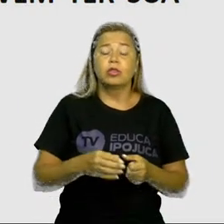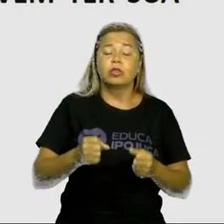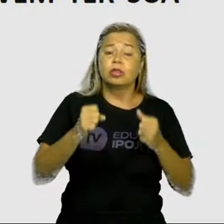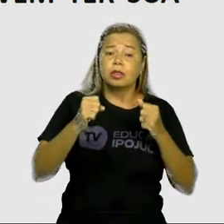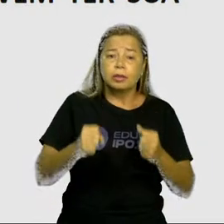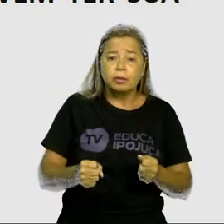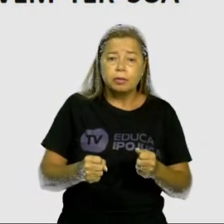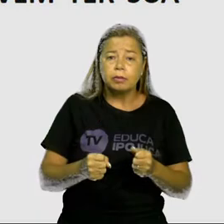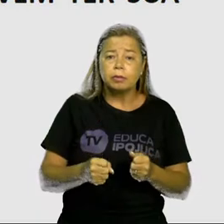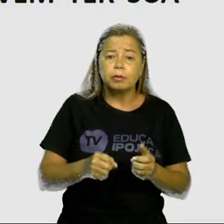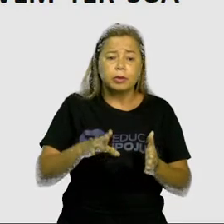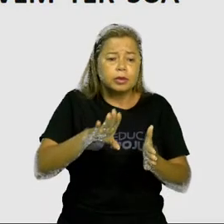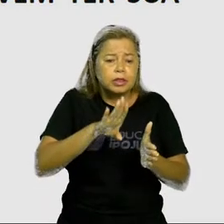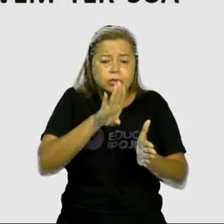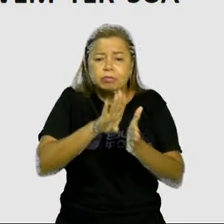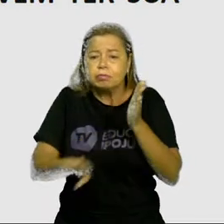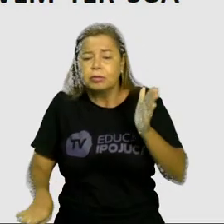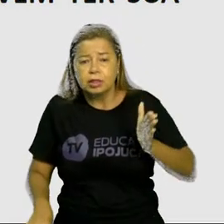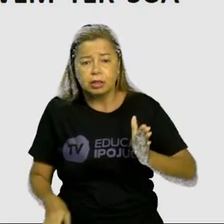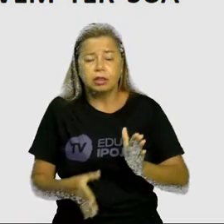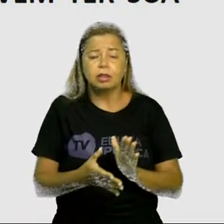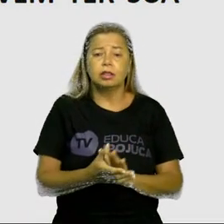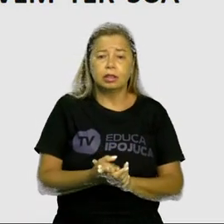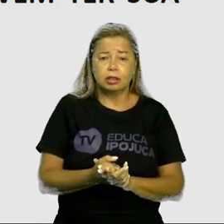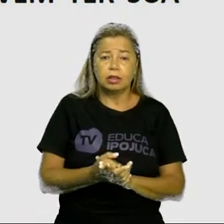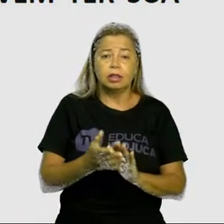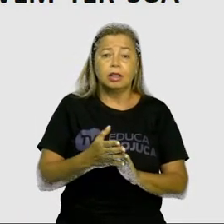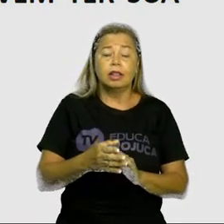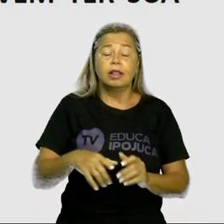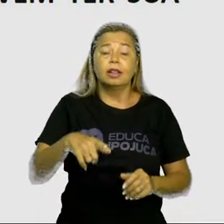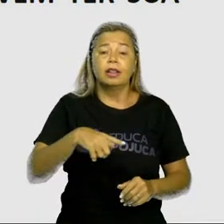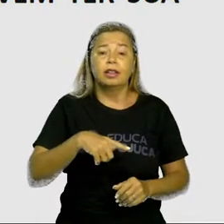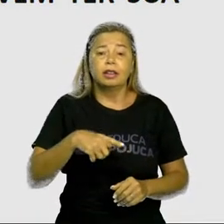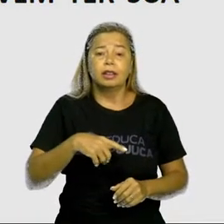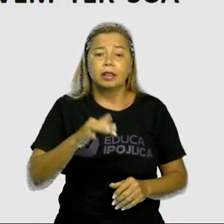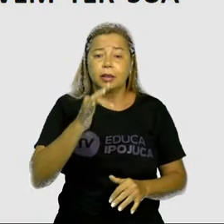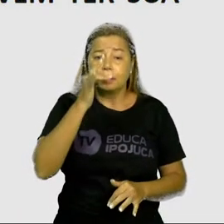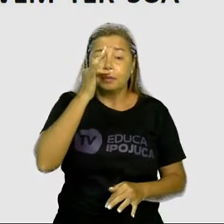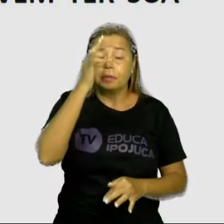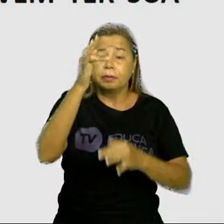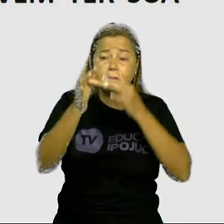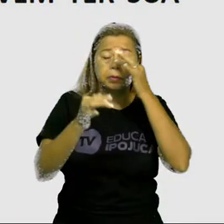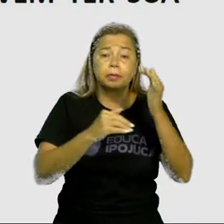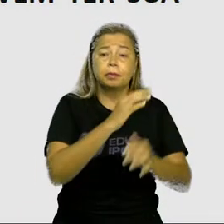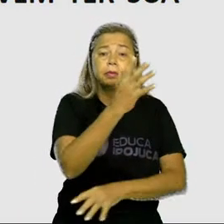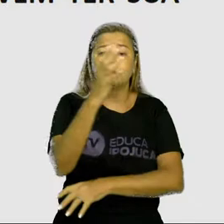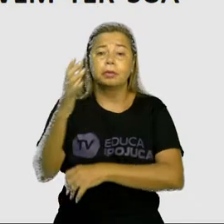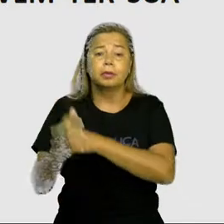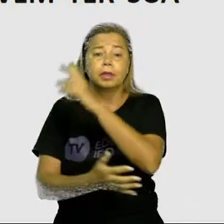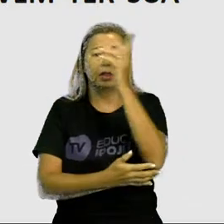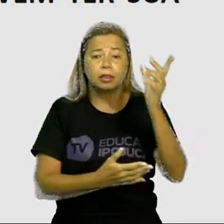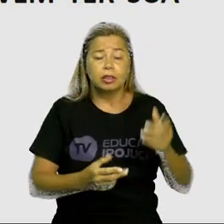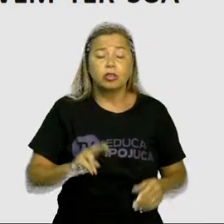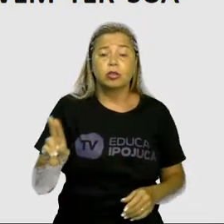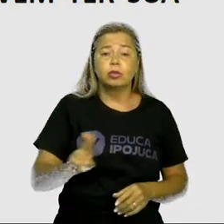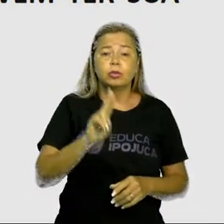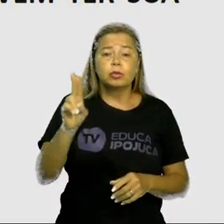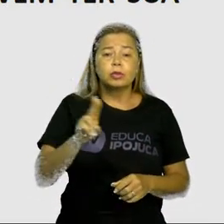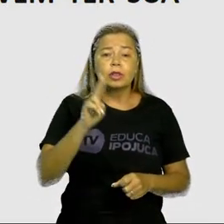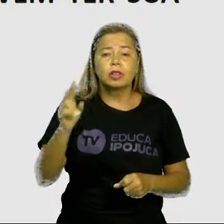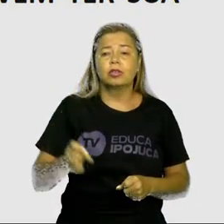Algumas espécies vegetais podem ser empregadas pela medicina para a cura de doenças.